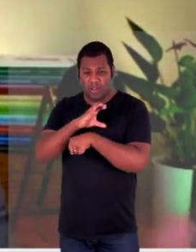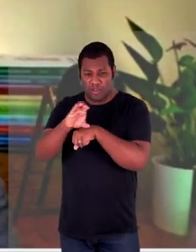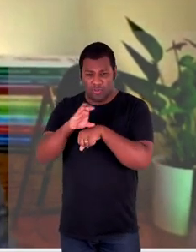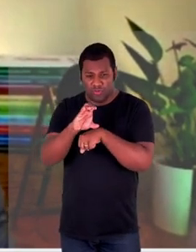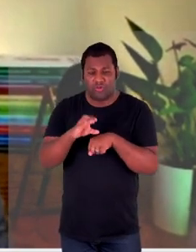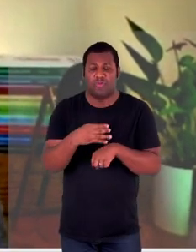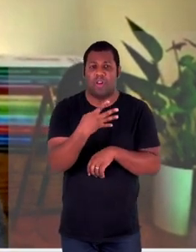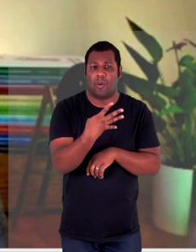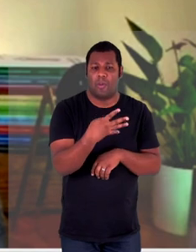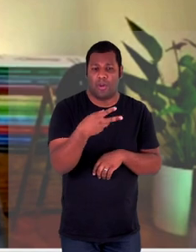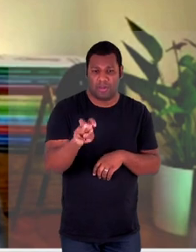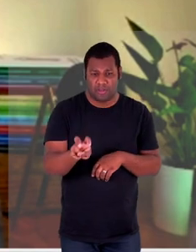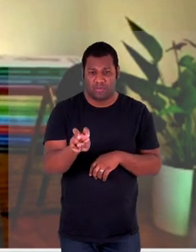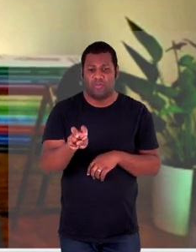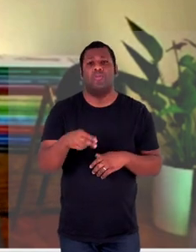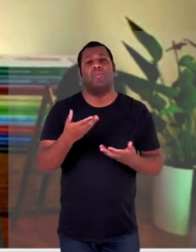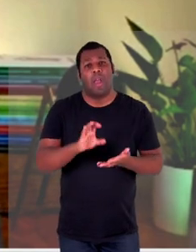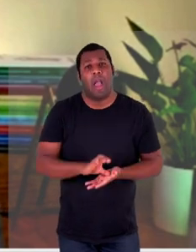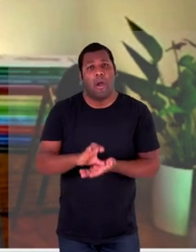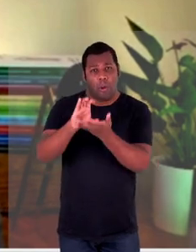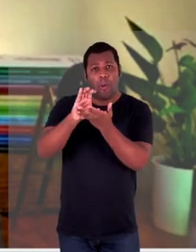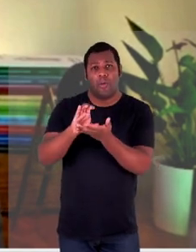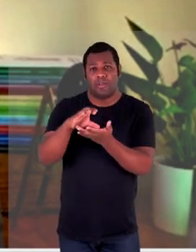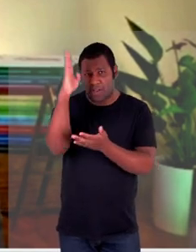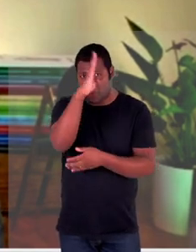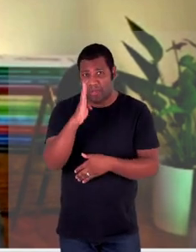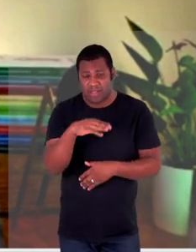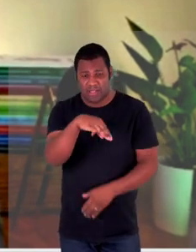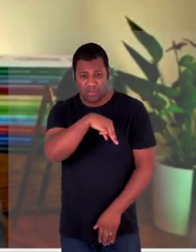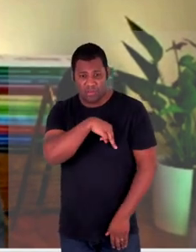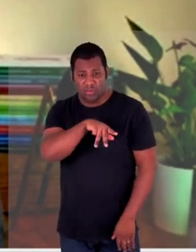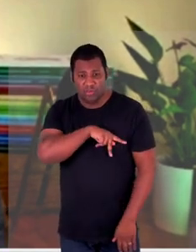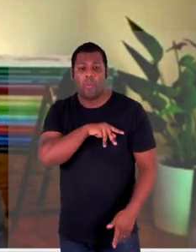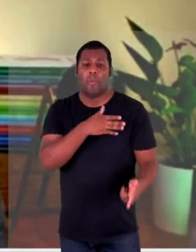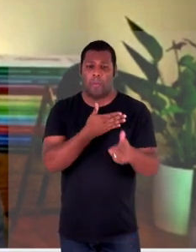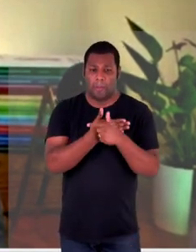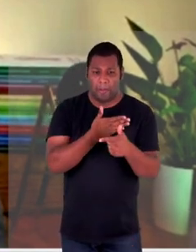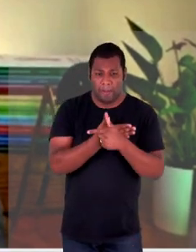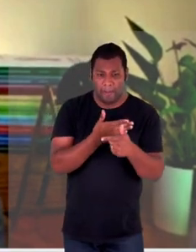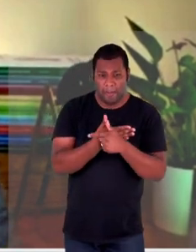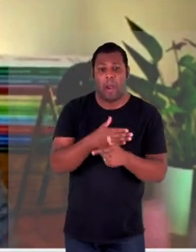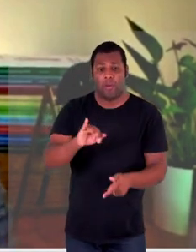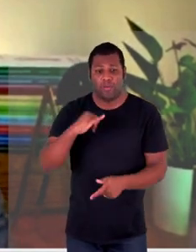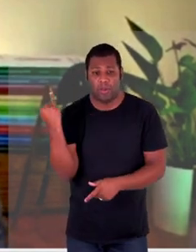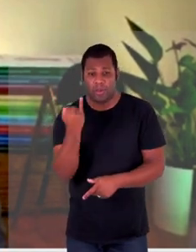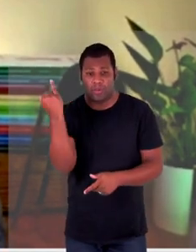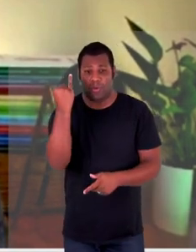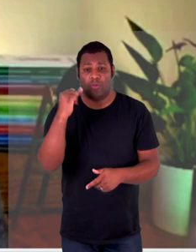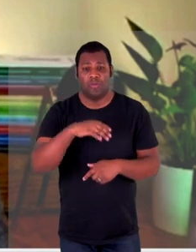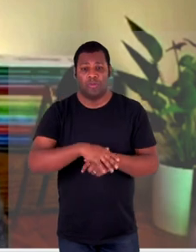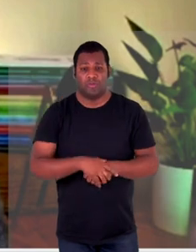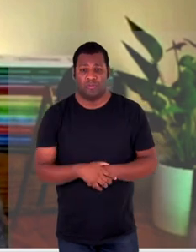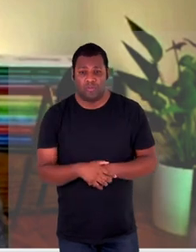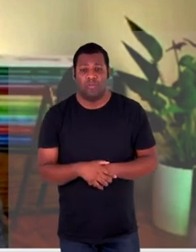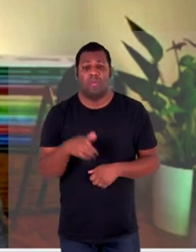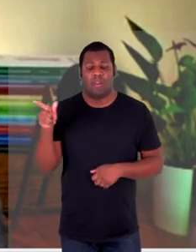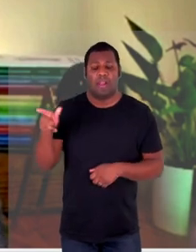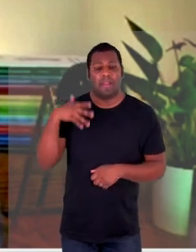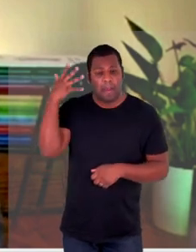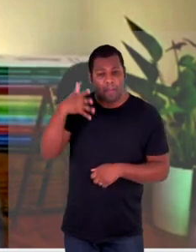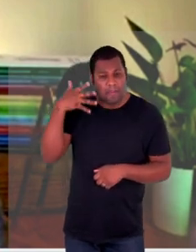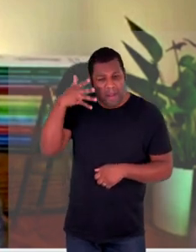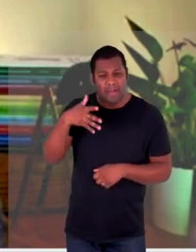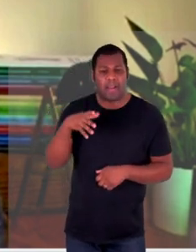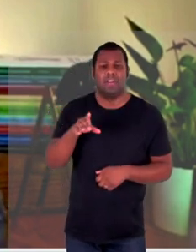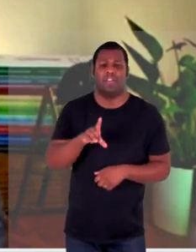e o Conselho Nacional do Ministério Público desempenha esse papel essencial. Aos minutos 15 da fala do doutor